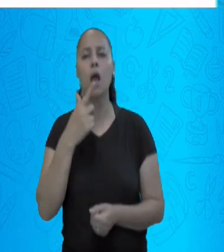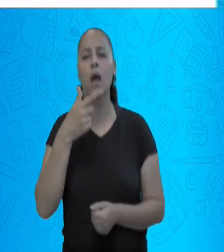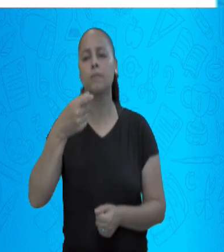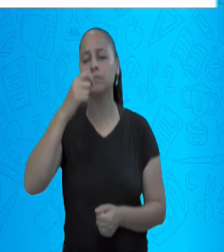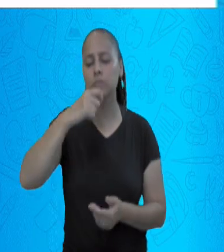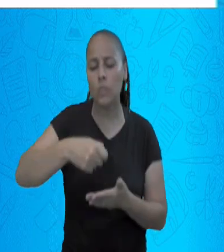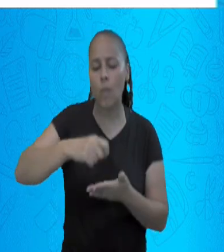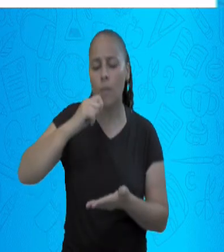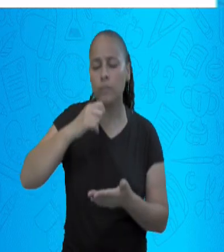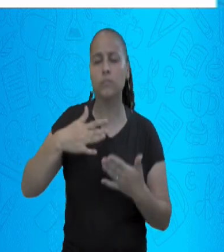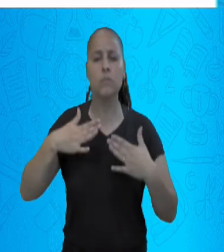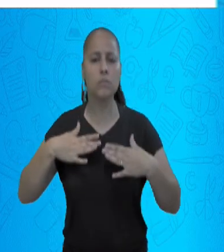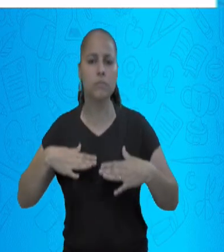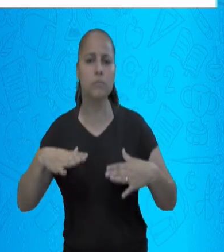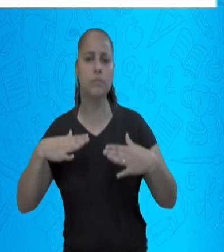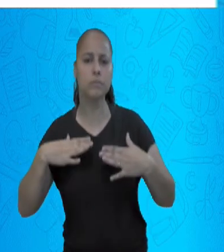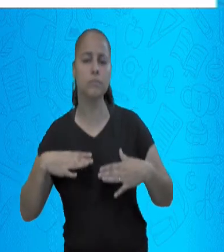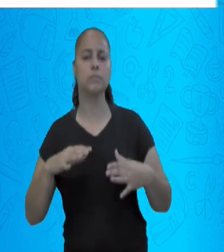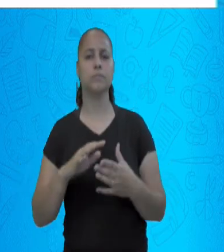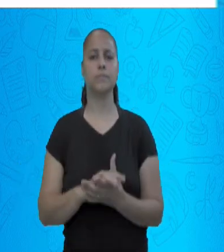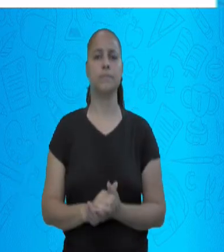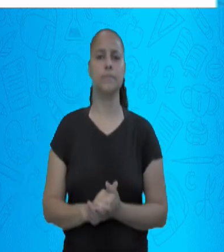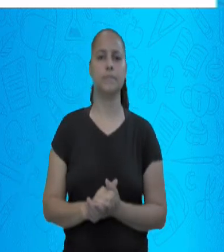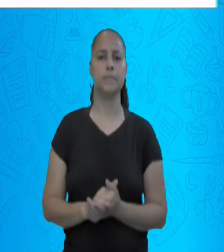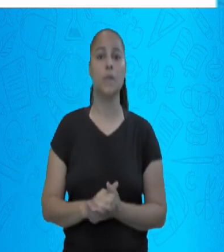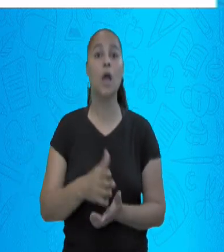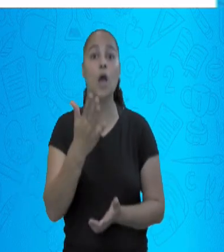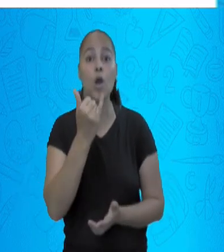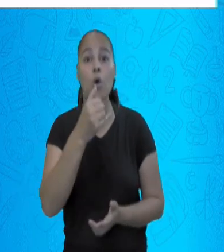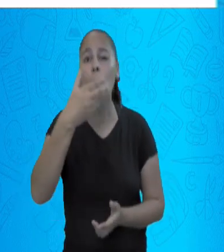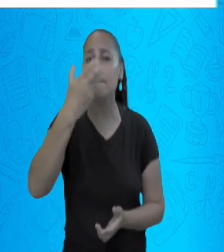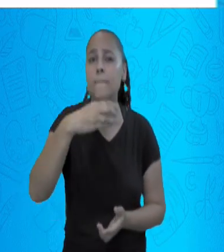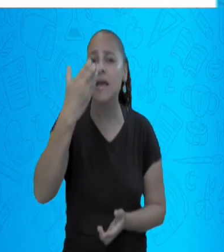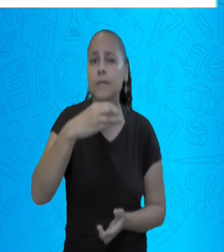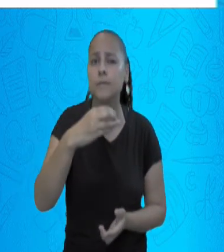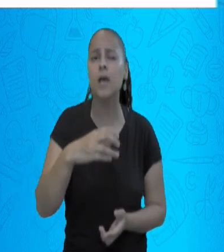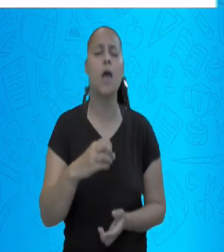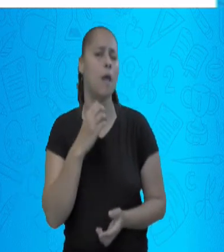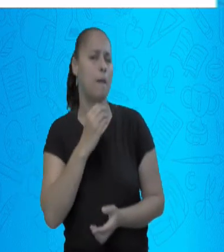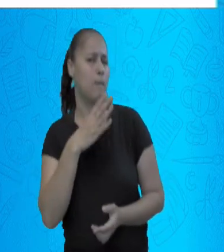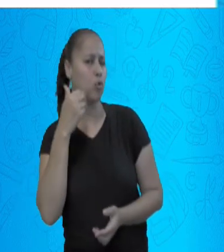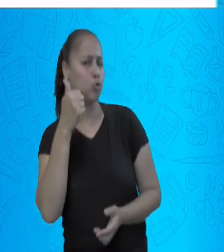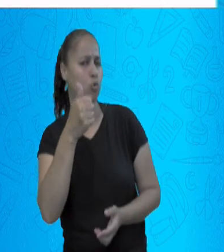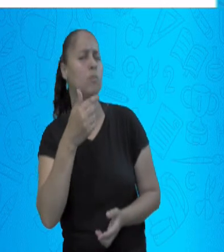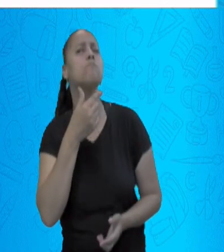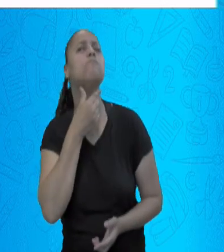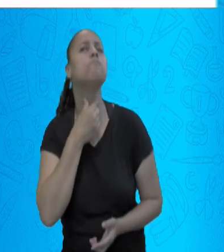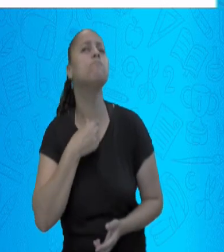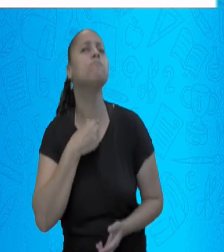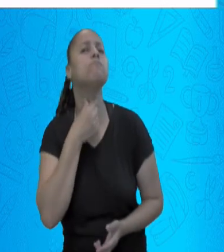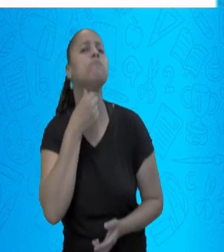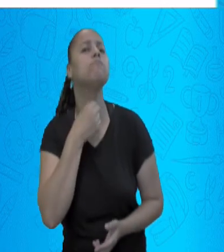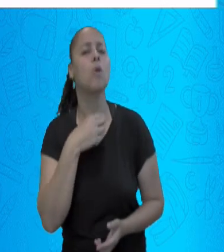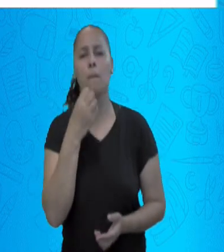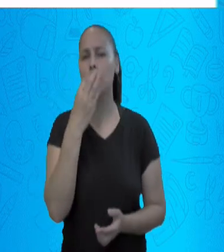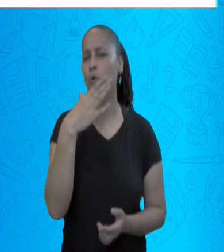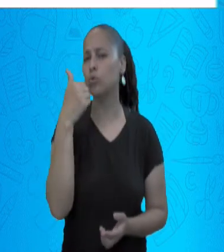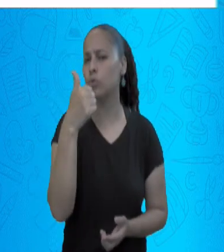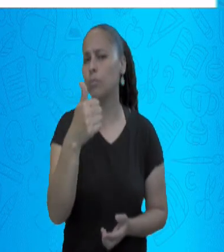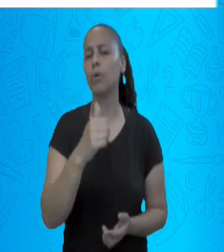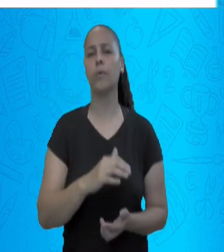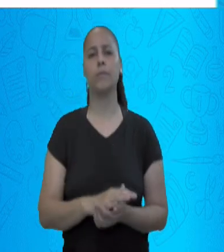bem, cada alimento a ser ingerido. Coma maçã, pois é adstringente e limpa o trato vocal.